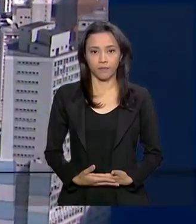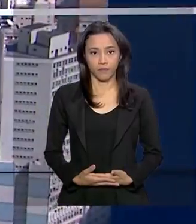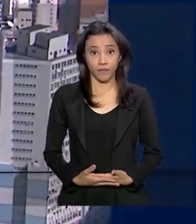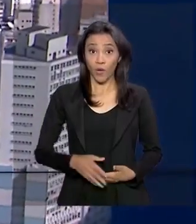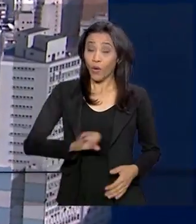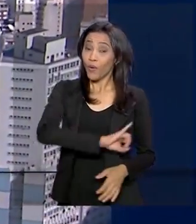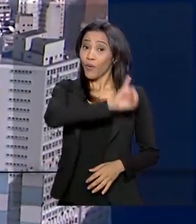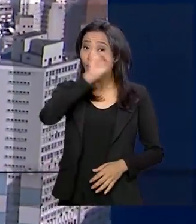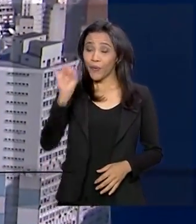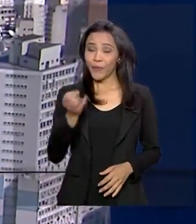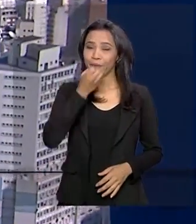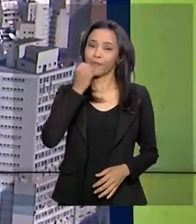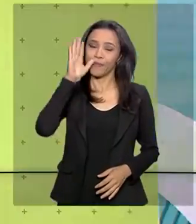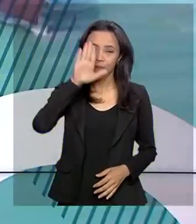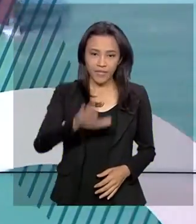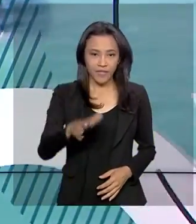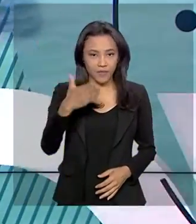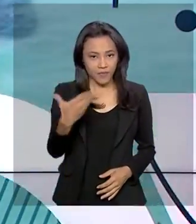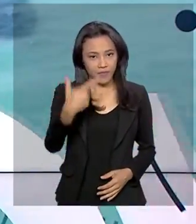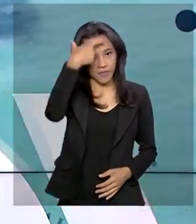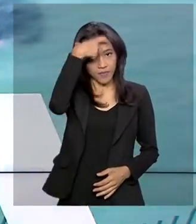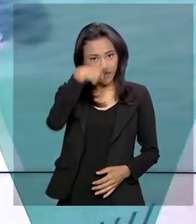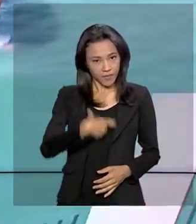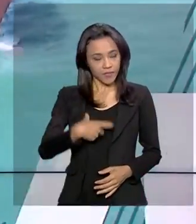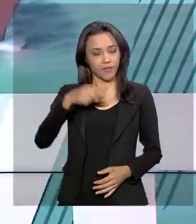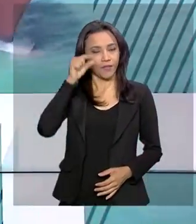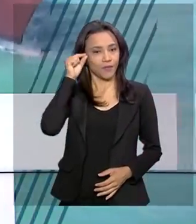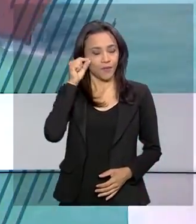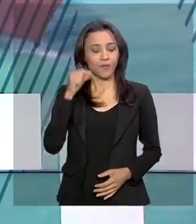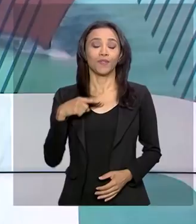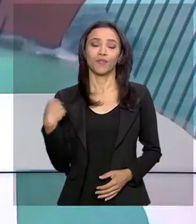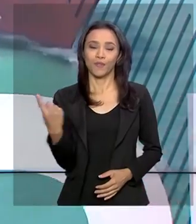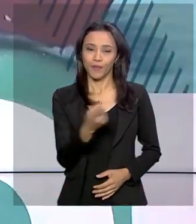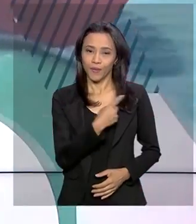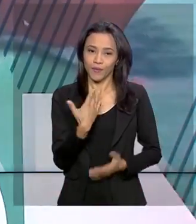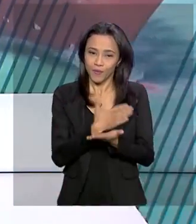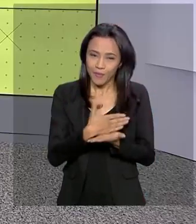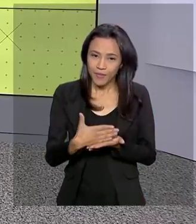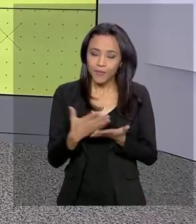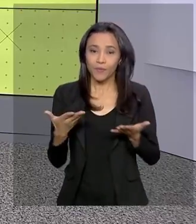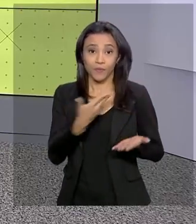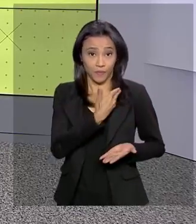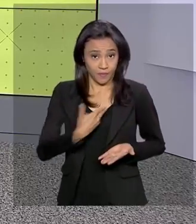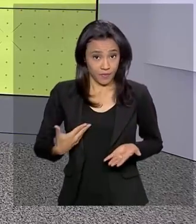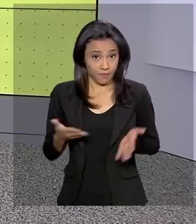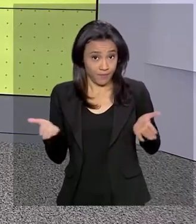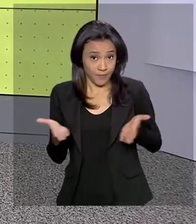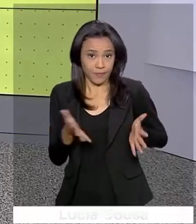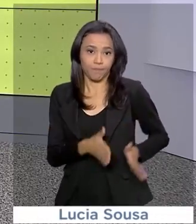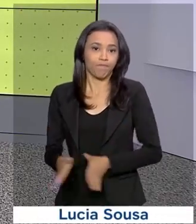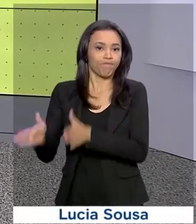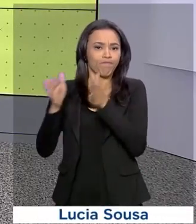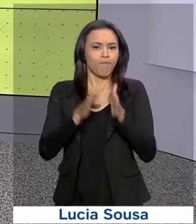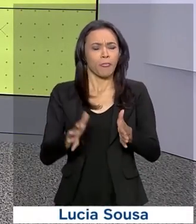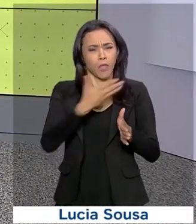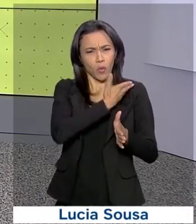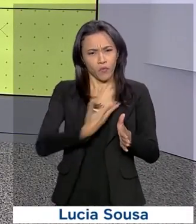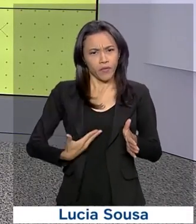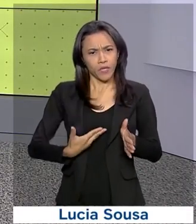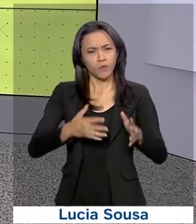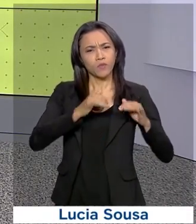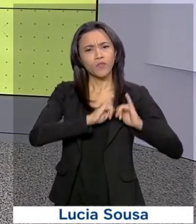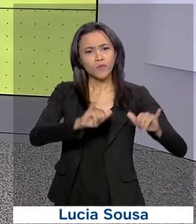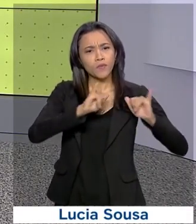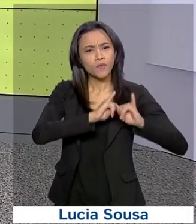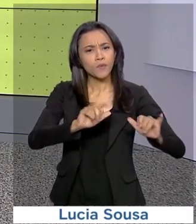Olá, boa tarde para você. Eu sou Roberto Camargo e o governo agora está no ar. O governo lança campanha publicitária